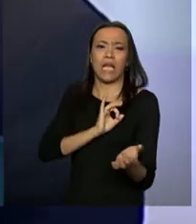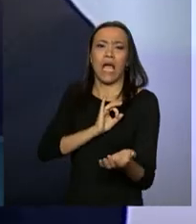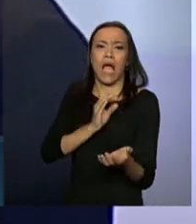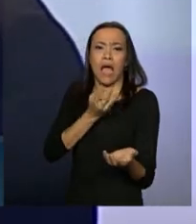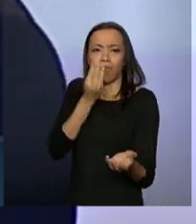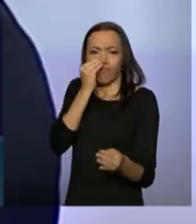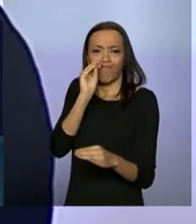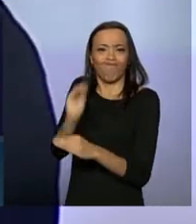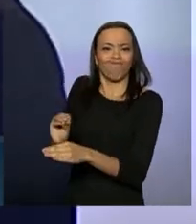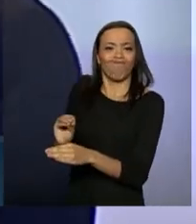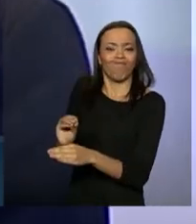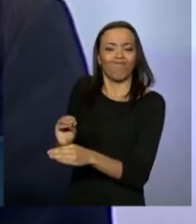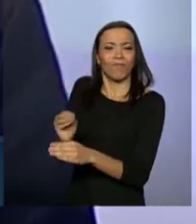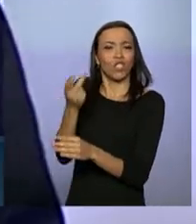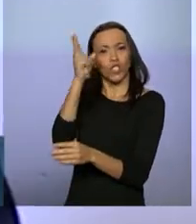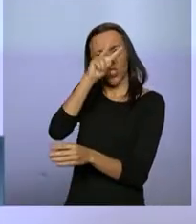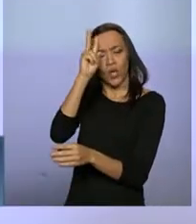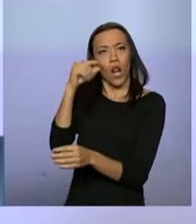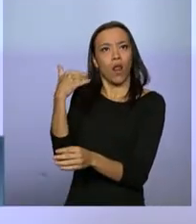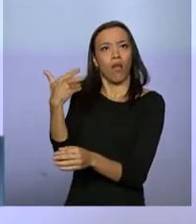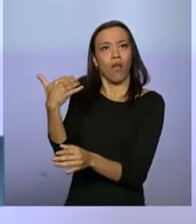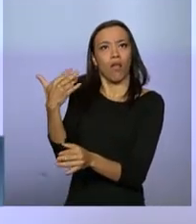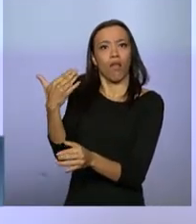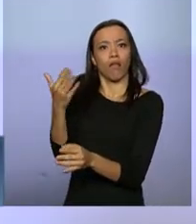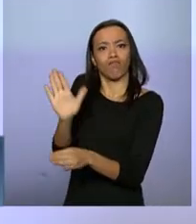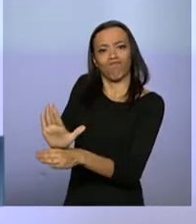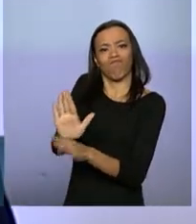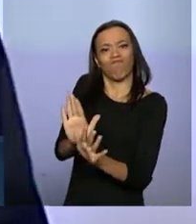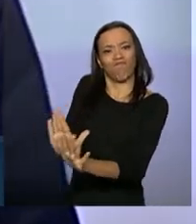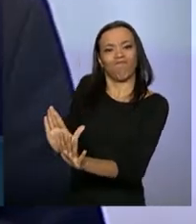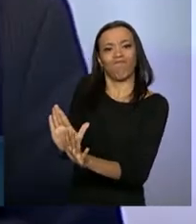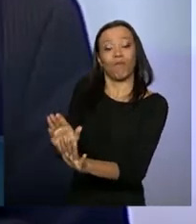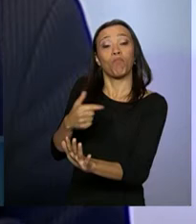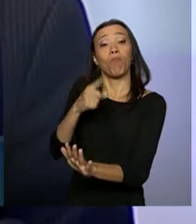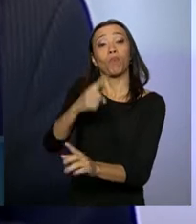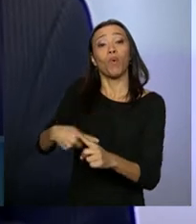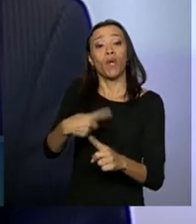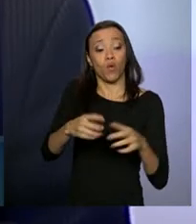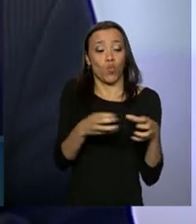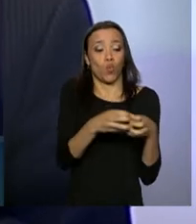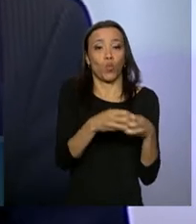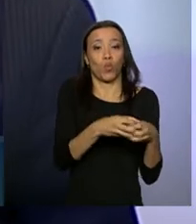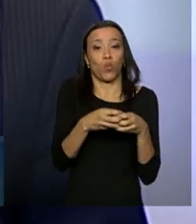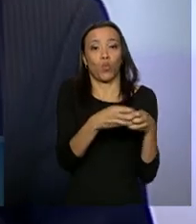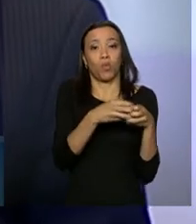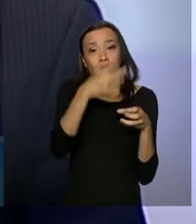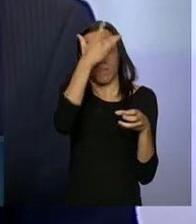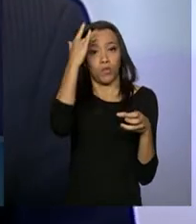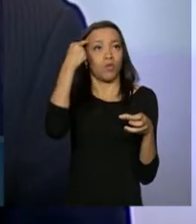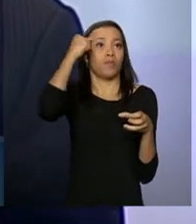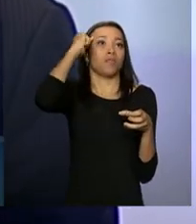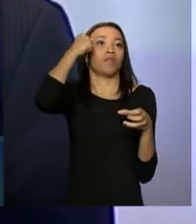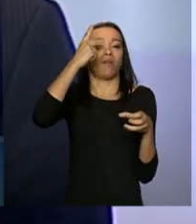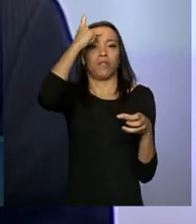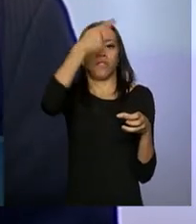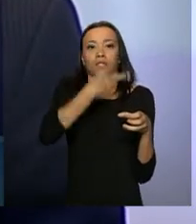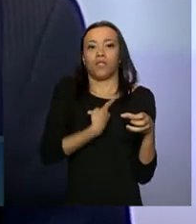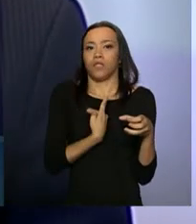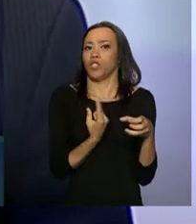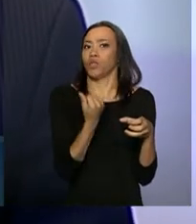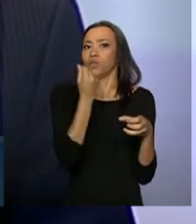elite egoísta, de que, governando o país, pensaram apenas em si, e não na maioria absoluta. da paz brasileira.